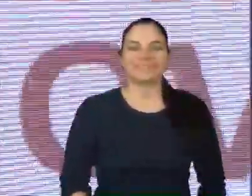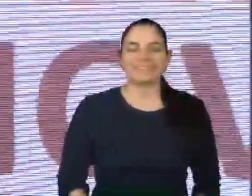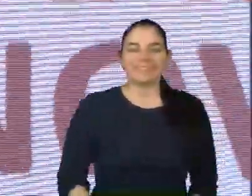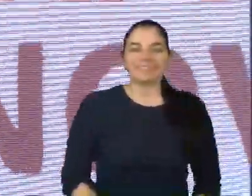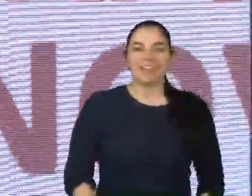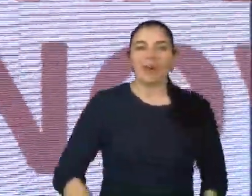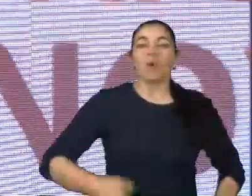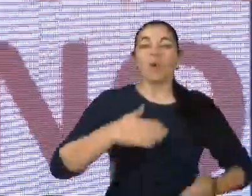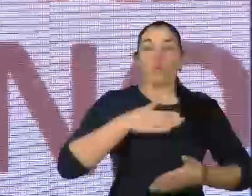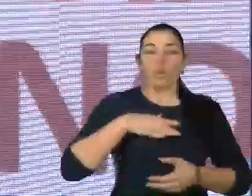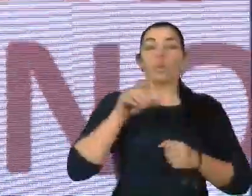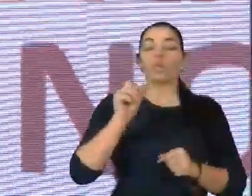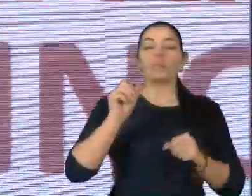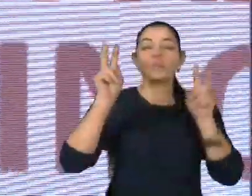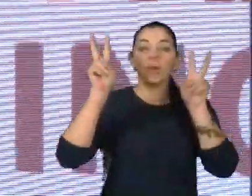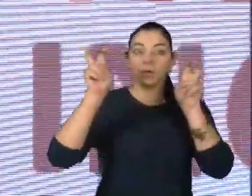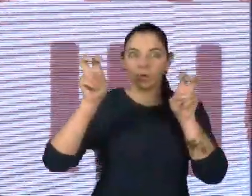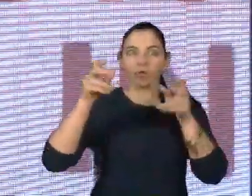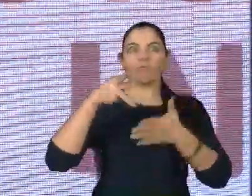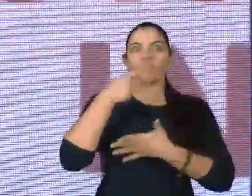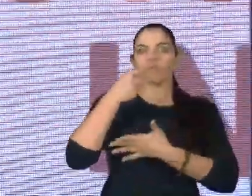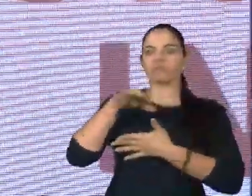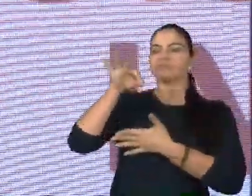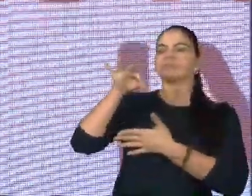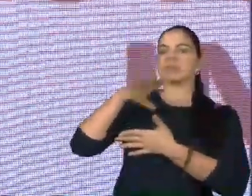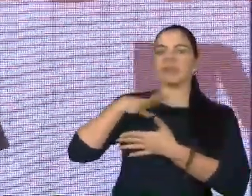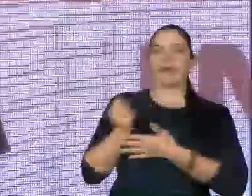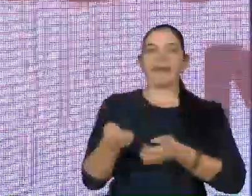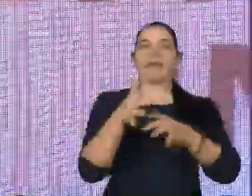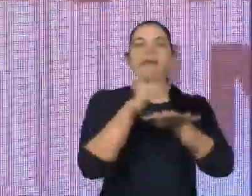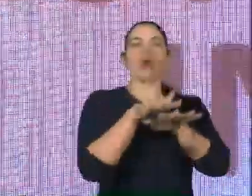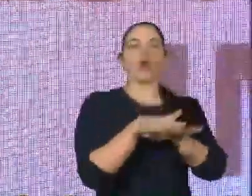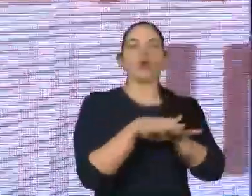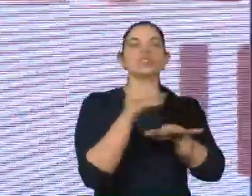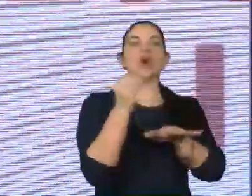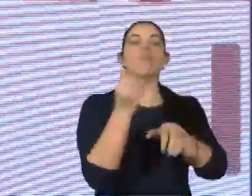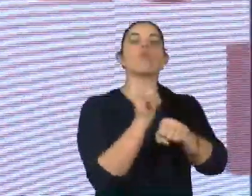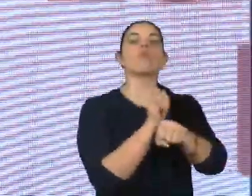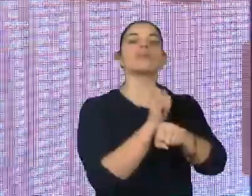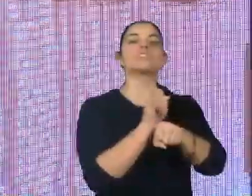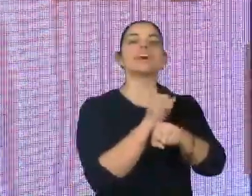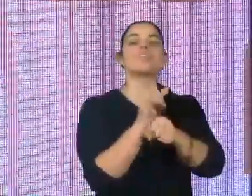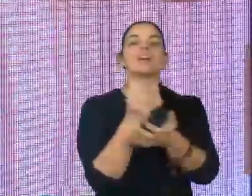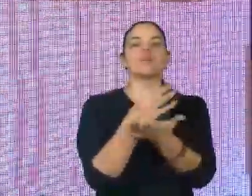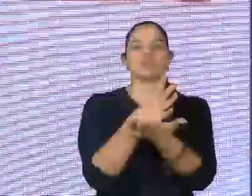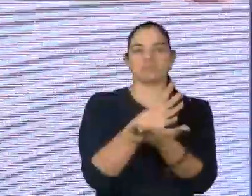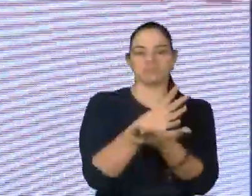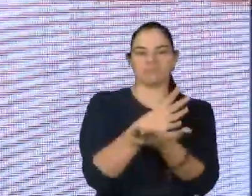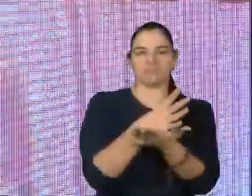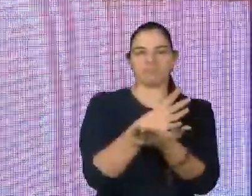O tema que eu escolhi falar hoje é inclusão como estratégia de inovação.